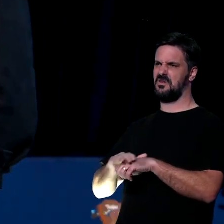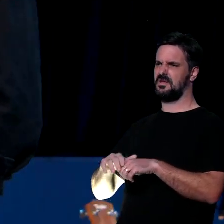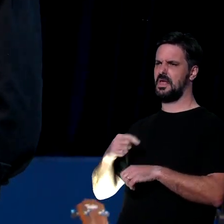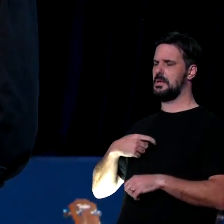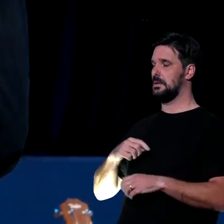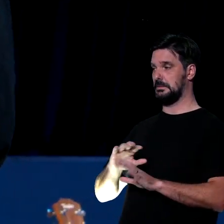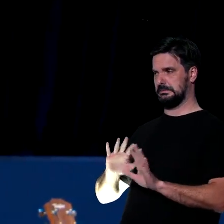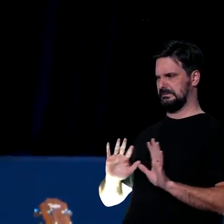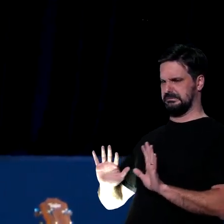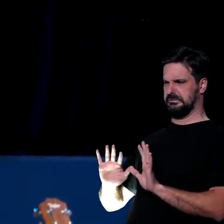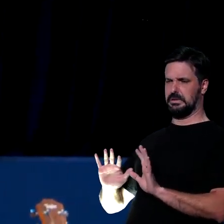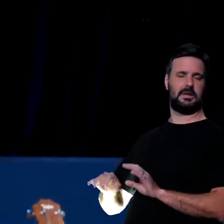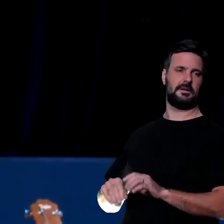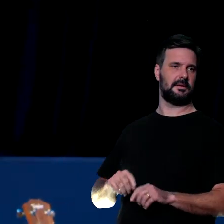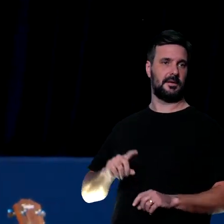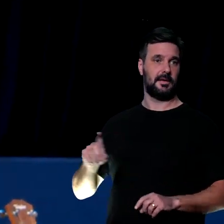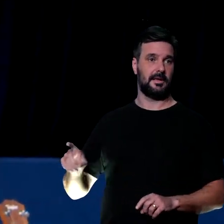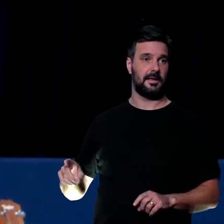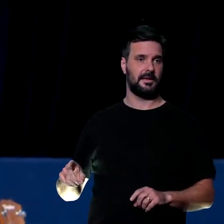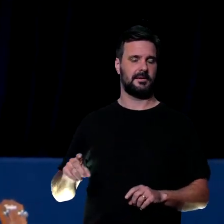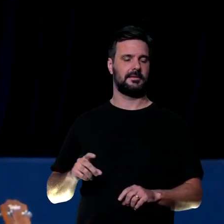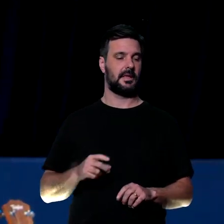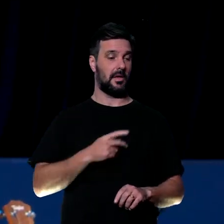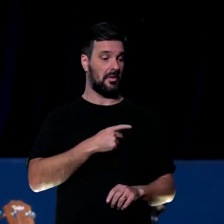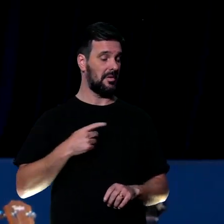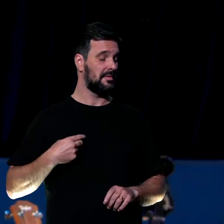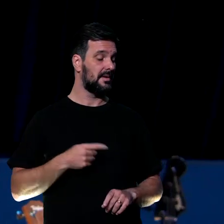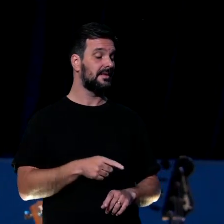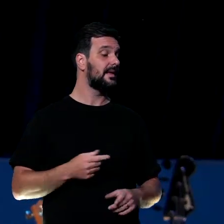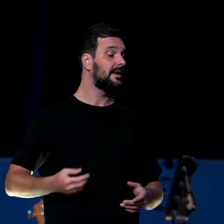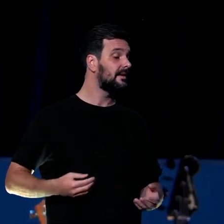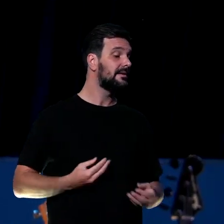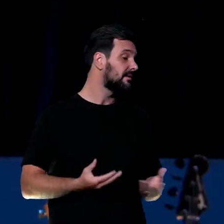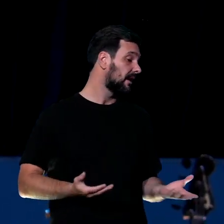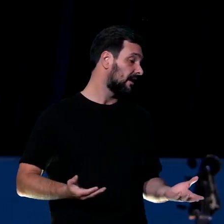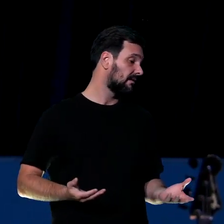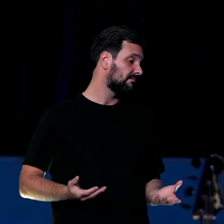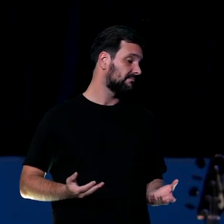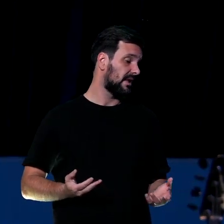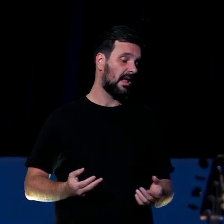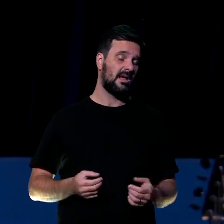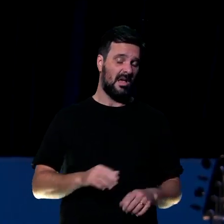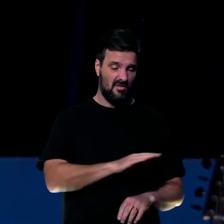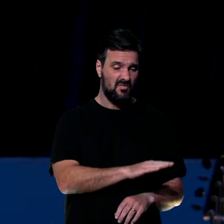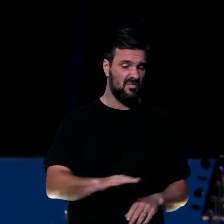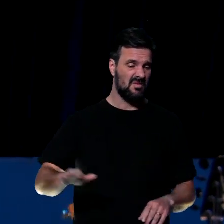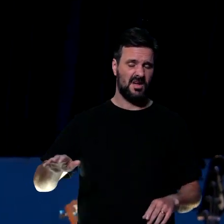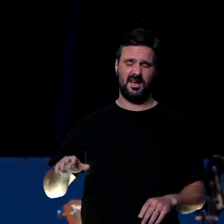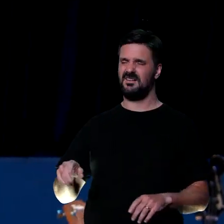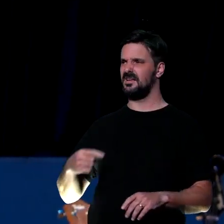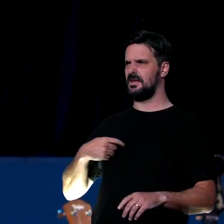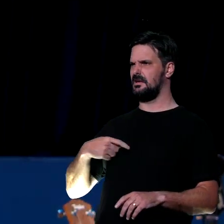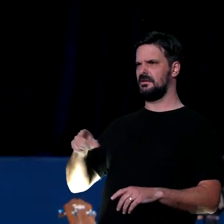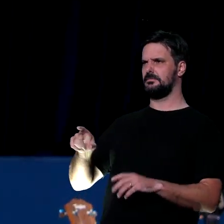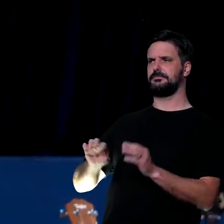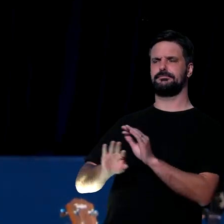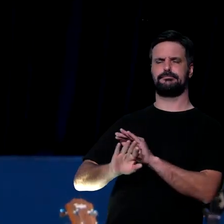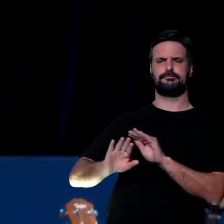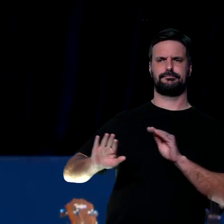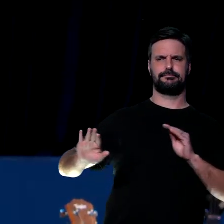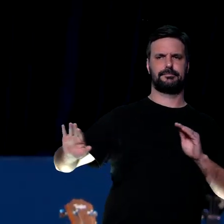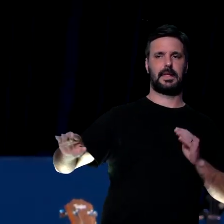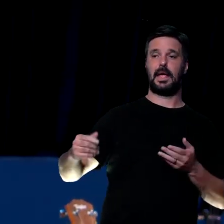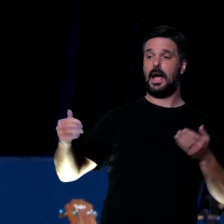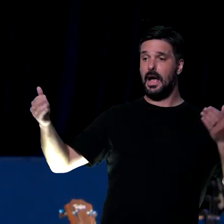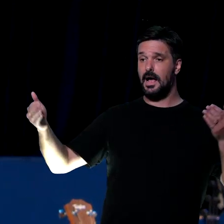Aí eu, eita nós, né? Aí eu falei, tá, e aí? Ah, daí eu não quero mais falar com ele. Eu fico pensando que ele